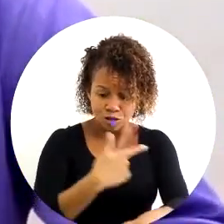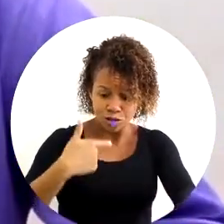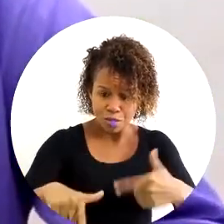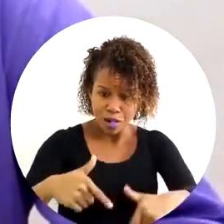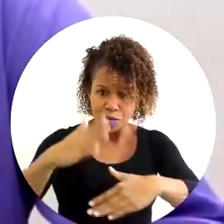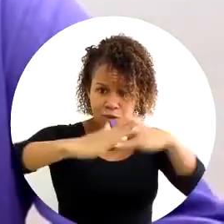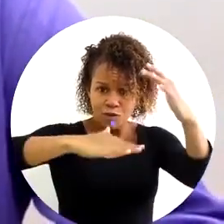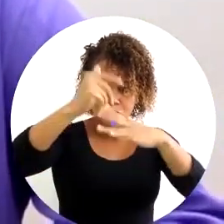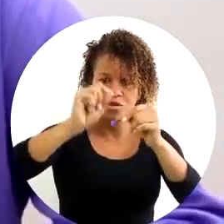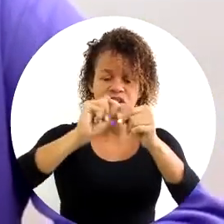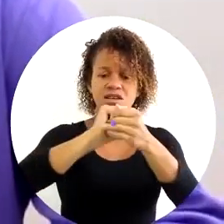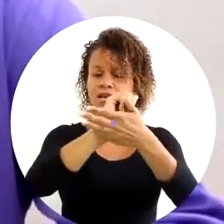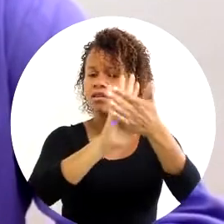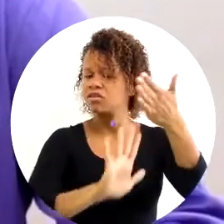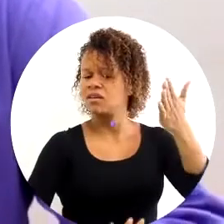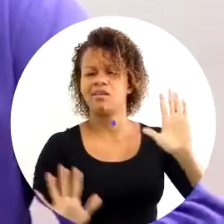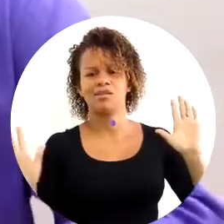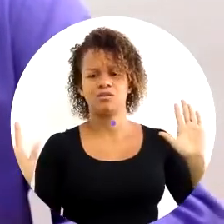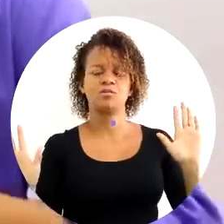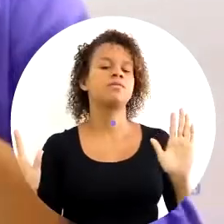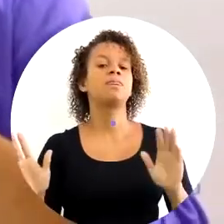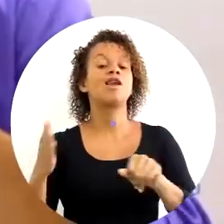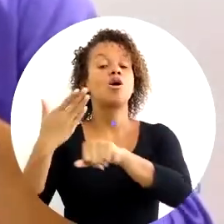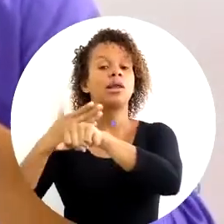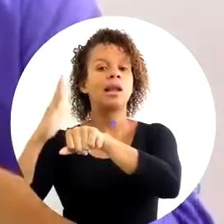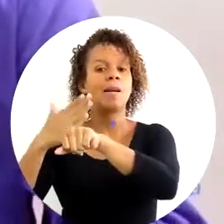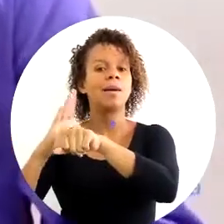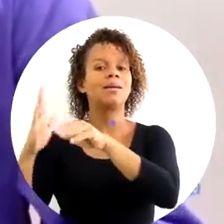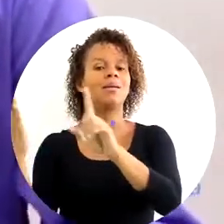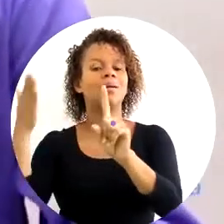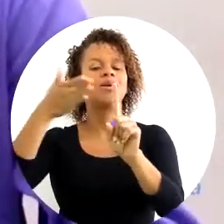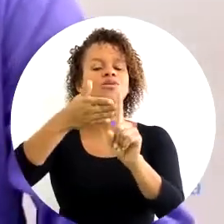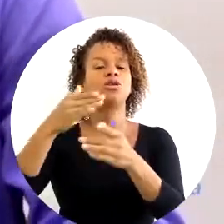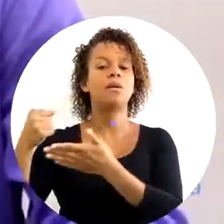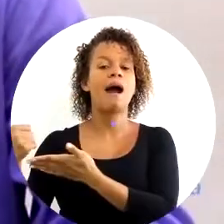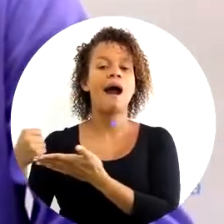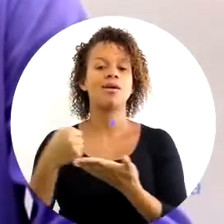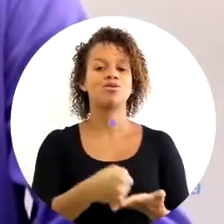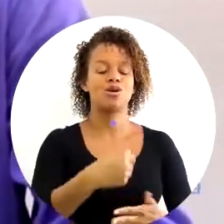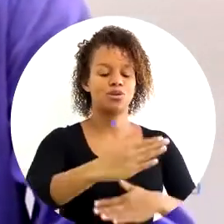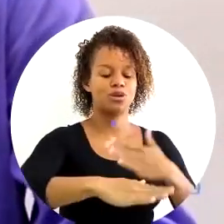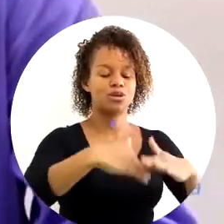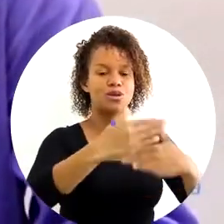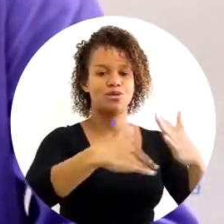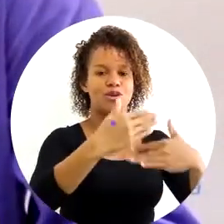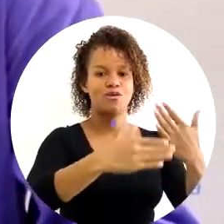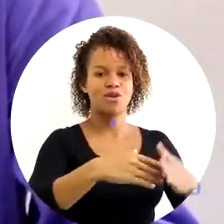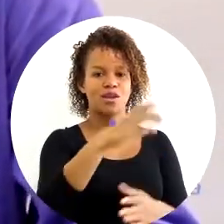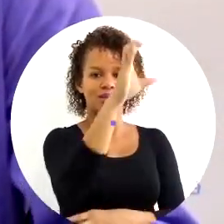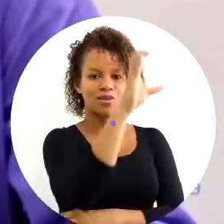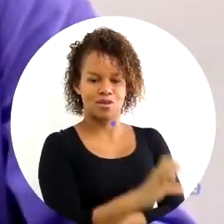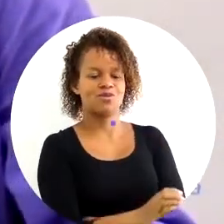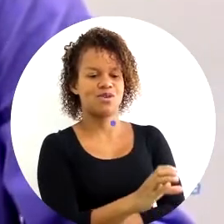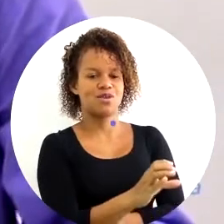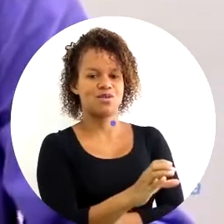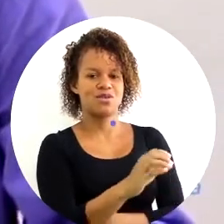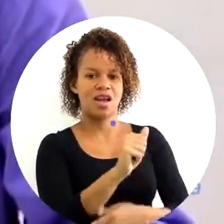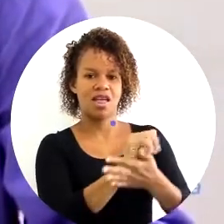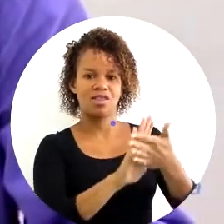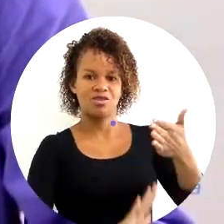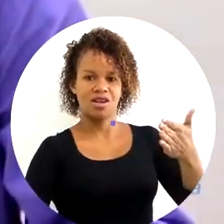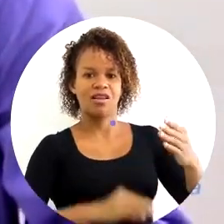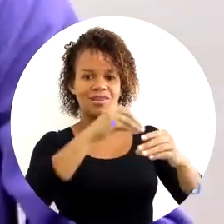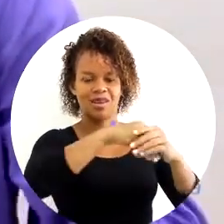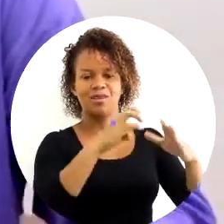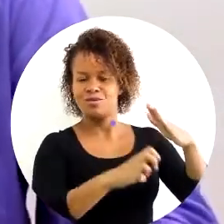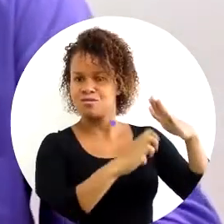trabalhador começar a realizar qualquer tarefa. E o treinamento também tem uma outra função, que é ajudar a melhorar o desempenho do indivíduo na tarefa que ele está